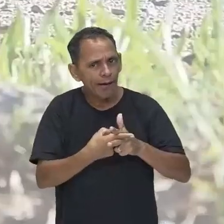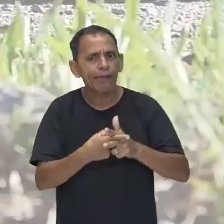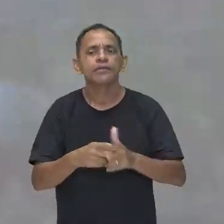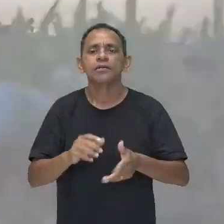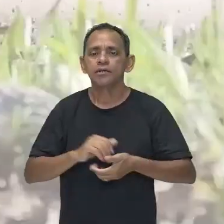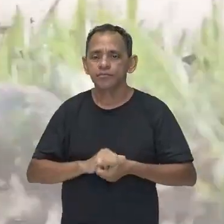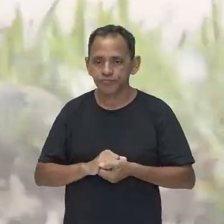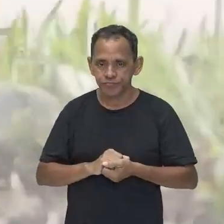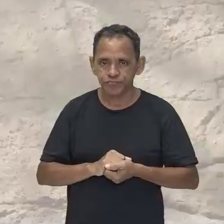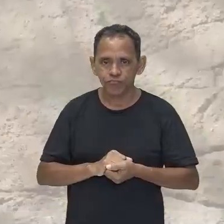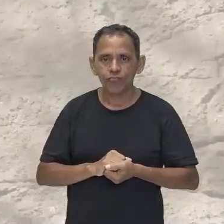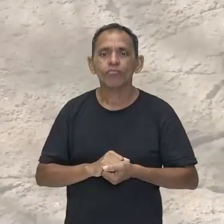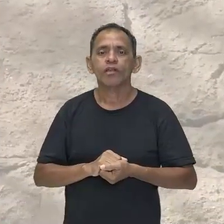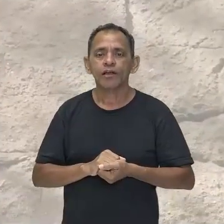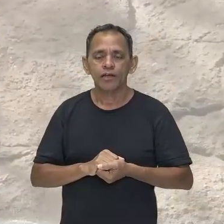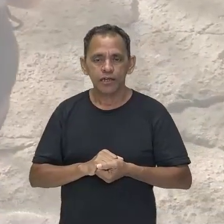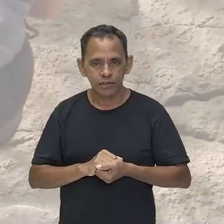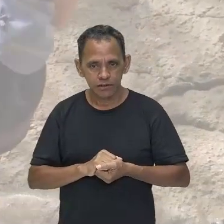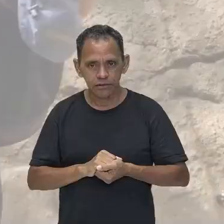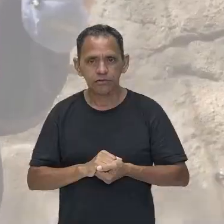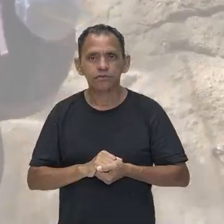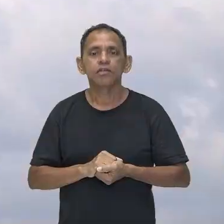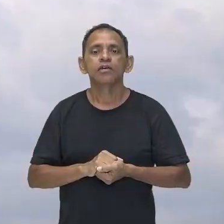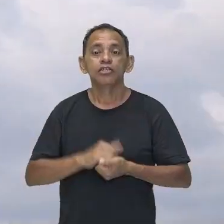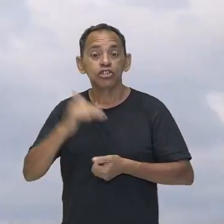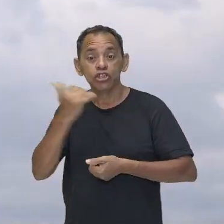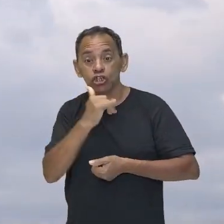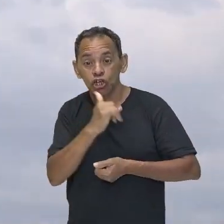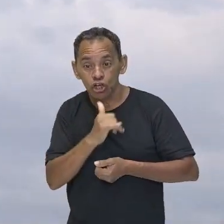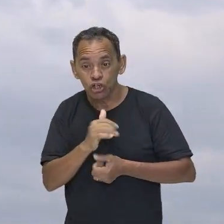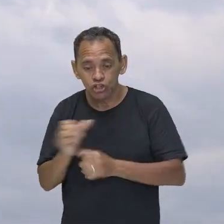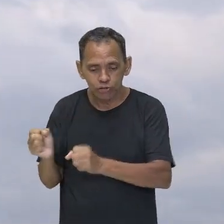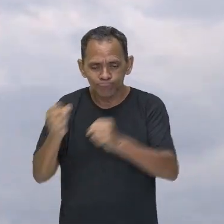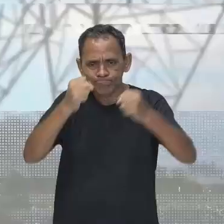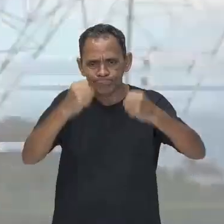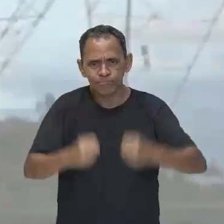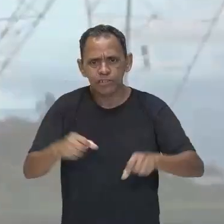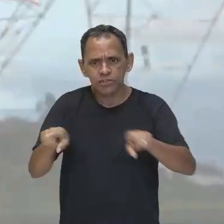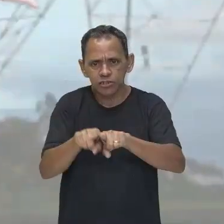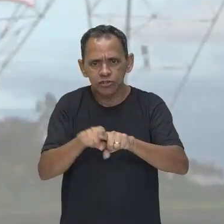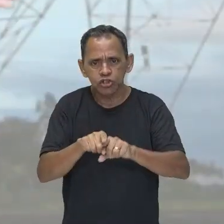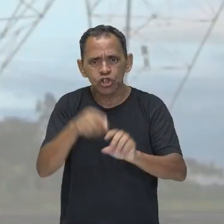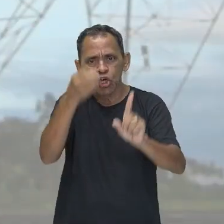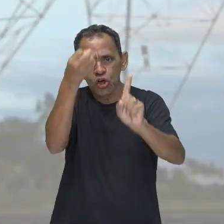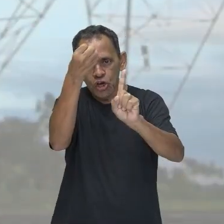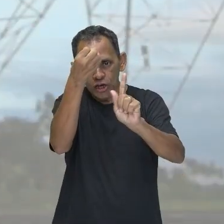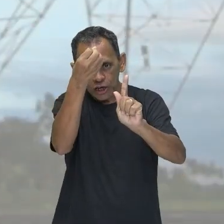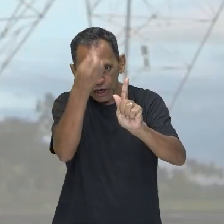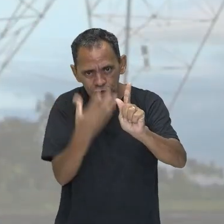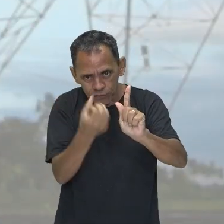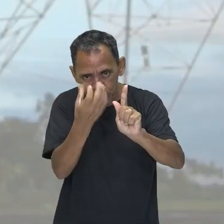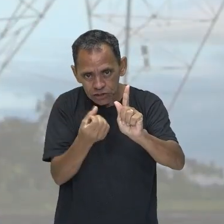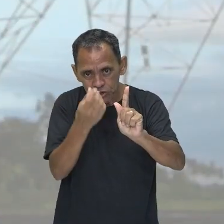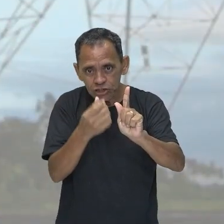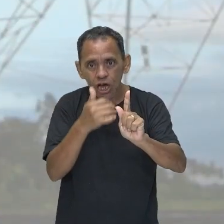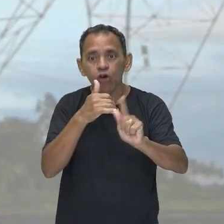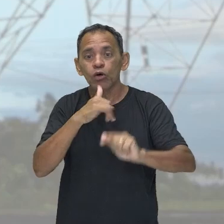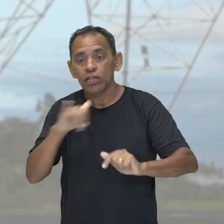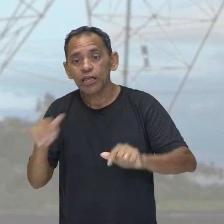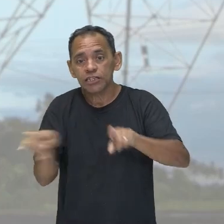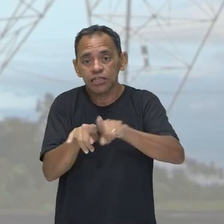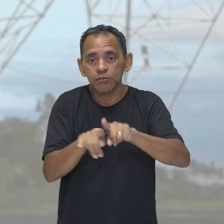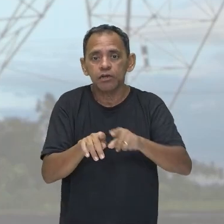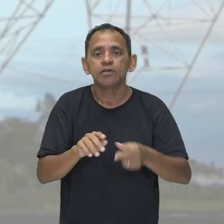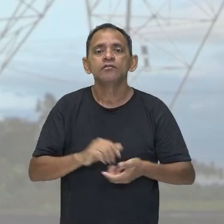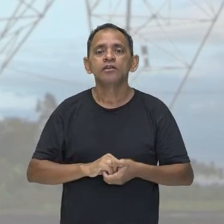energia potencial, a gravitacional, a energia elétrica. Pessoal, temos outras modalidades